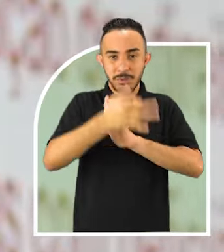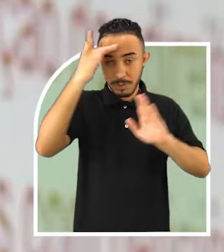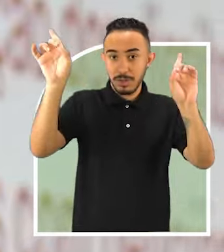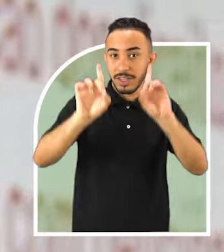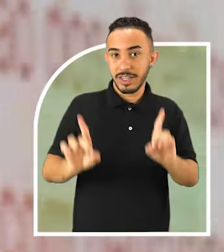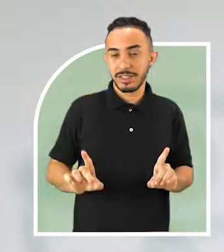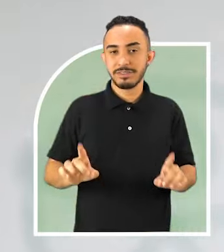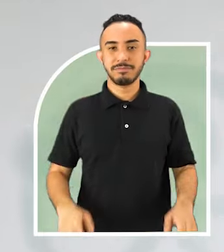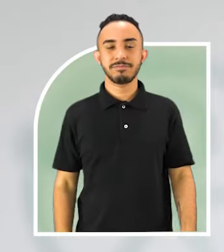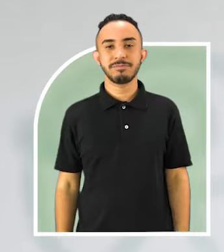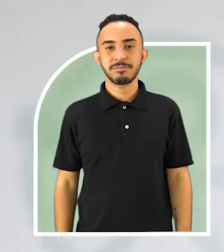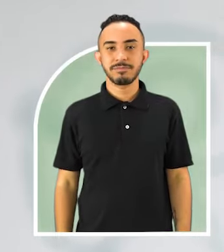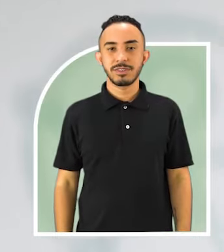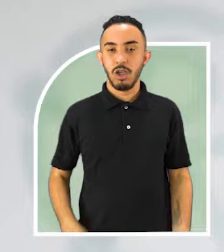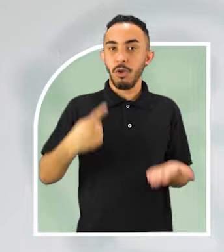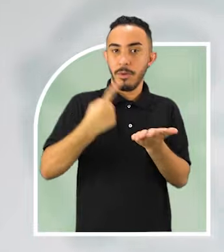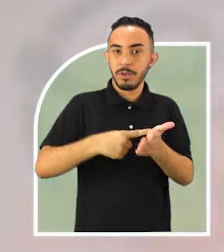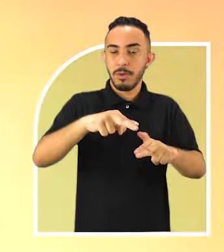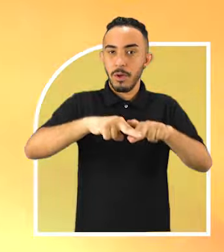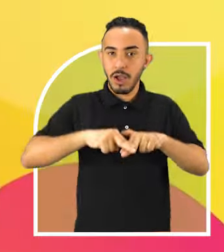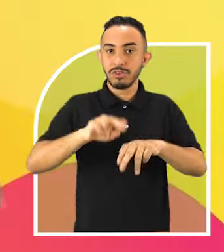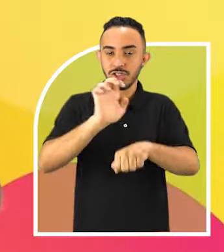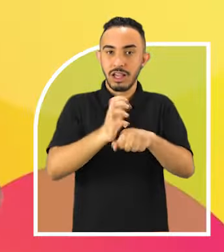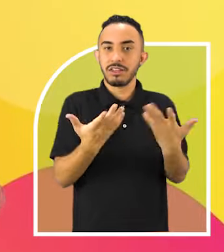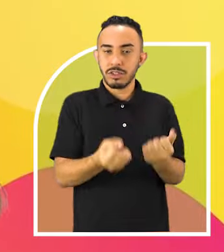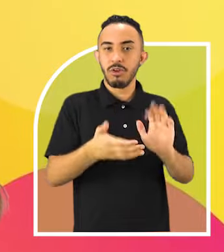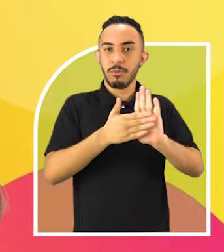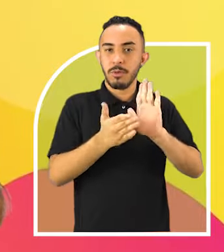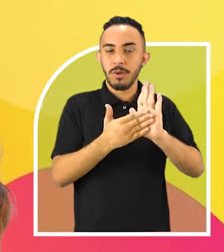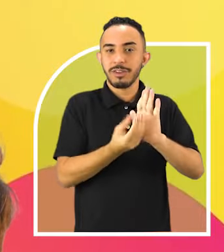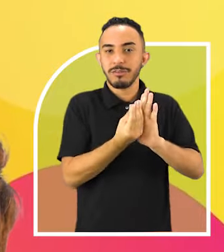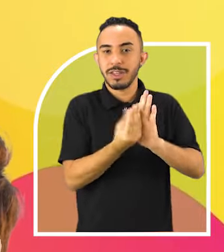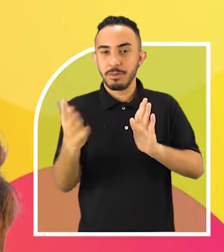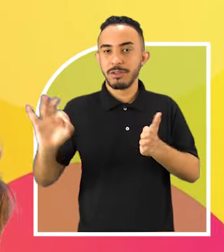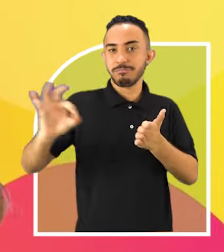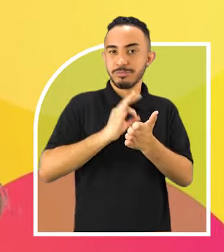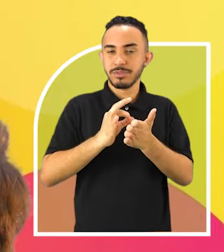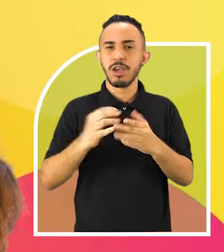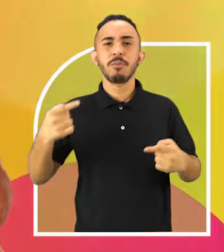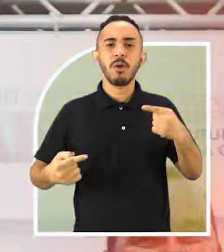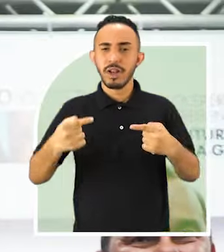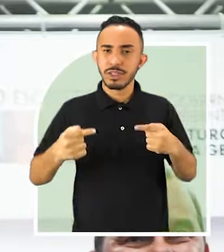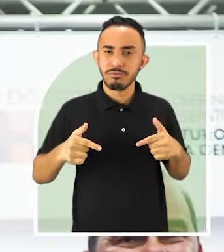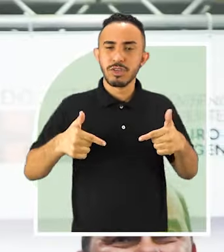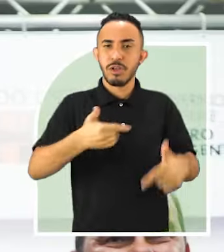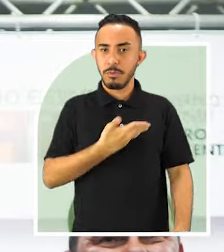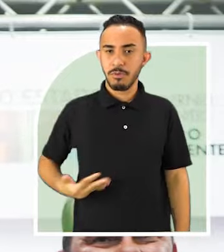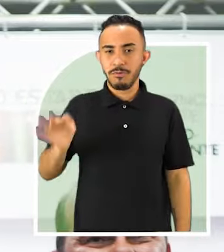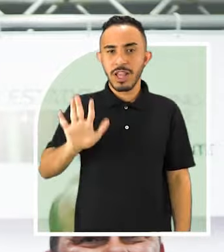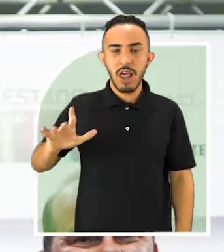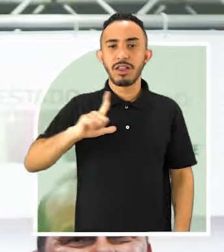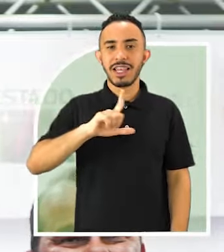Direitos à Pessoa com Deficiência. As agendas foram marcadas pela adesão dos estados ao Novo Viver Sem Limite, política pública do governo